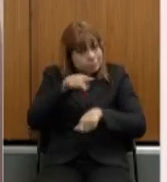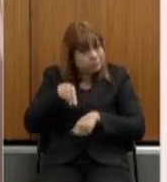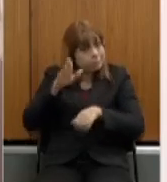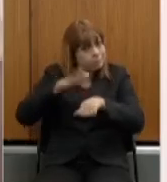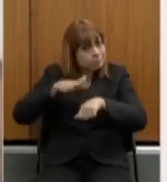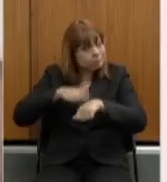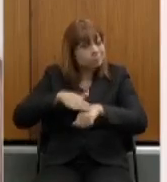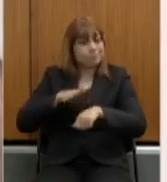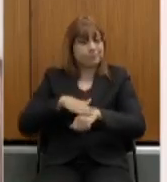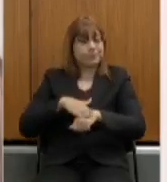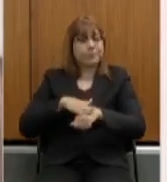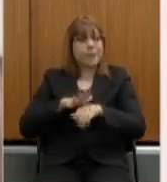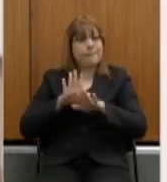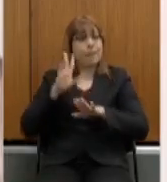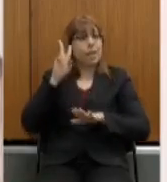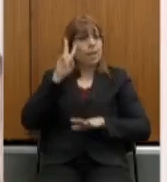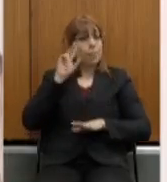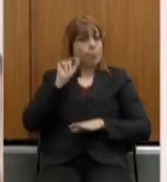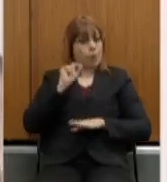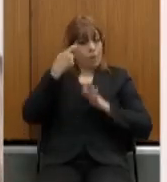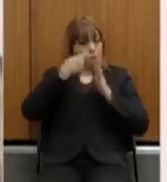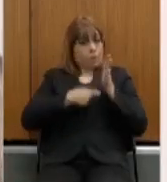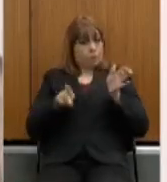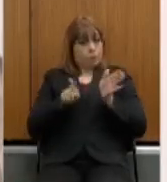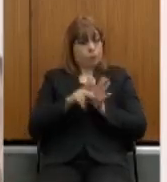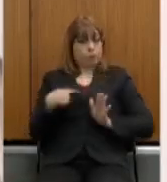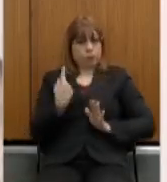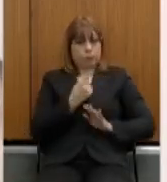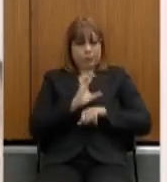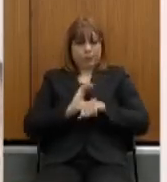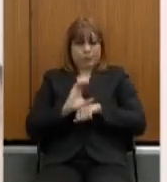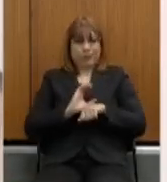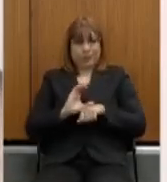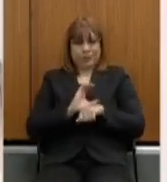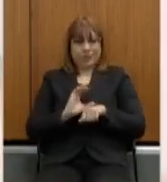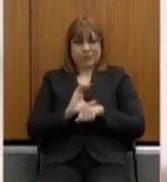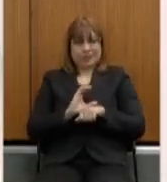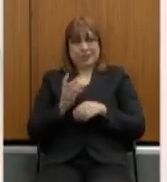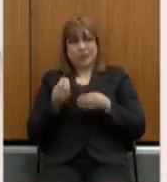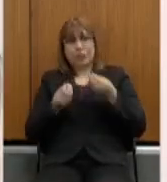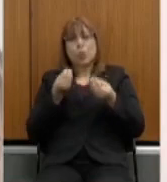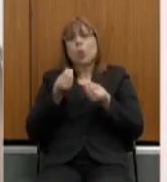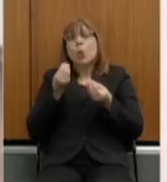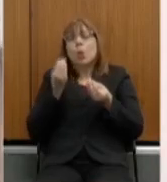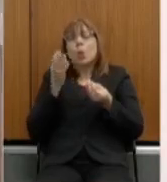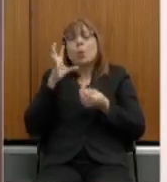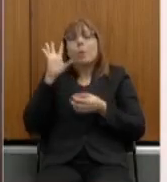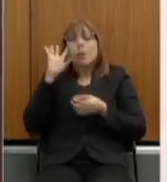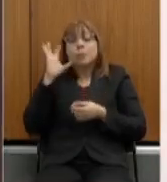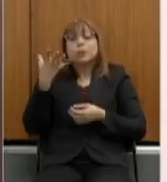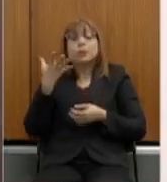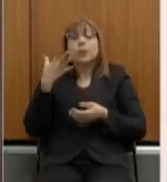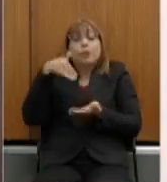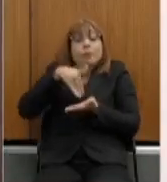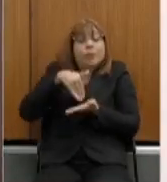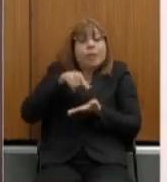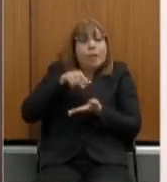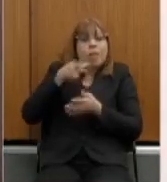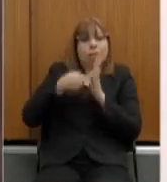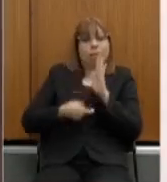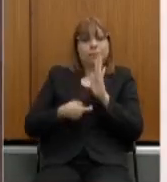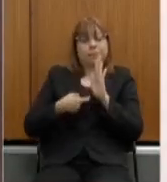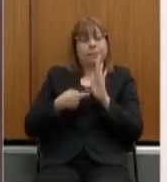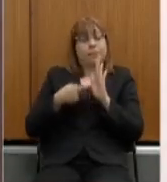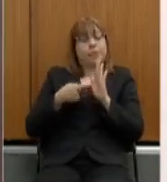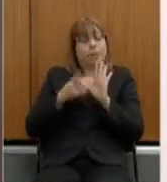lembrando que o nosso texto constitucional, e como é que a gente chegou nesse texto final, né, primeiro quero lembrar